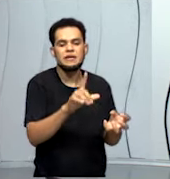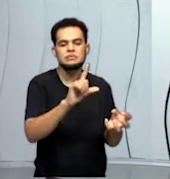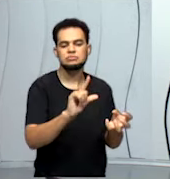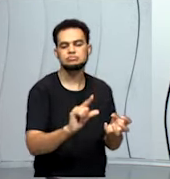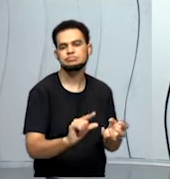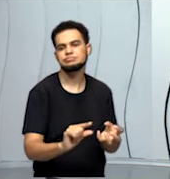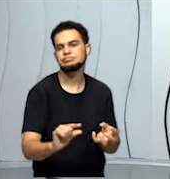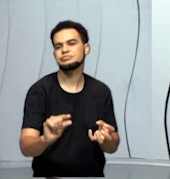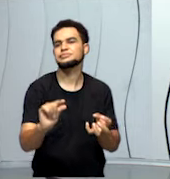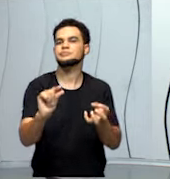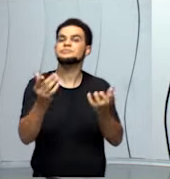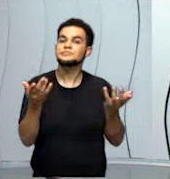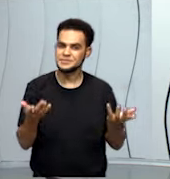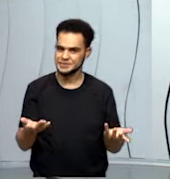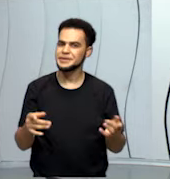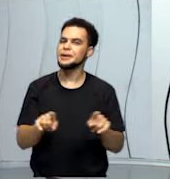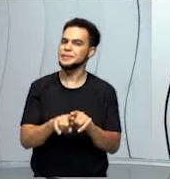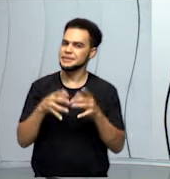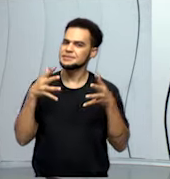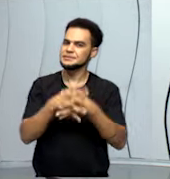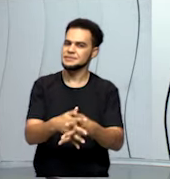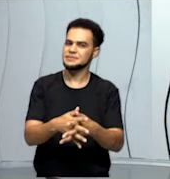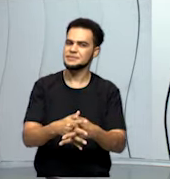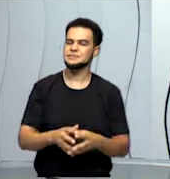a água do ciclo dela também.